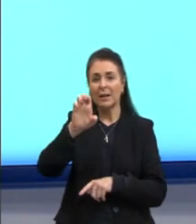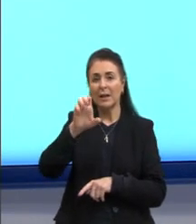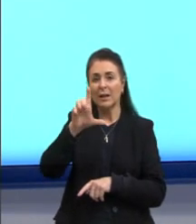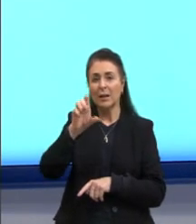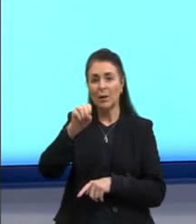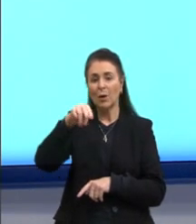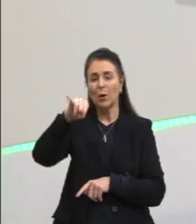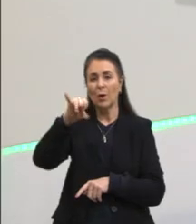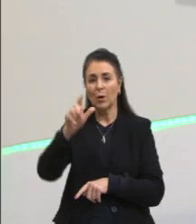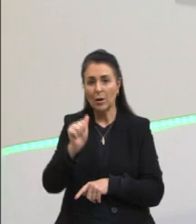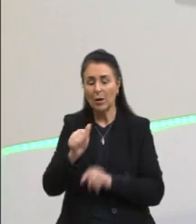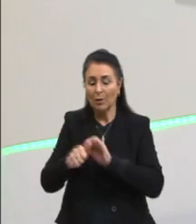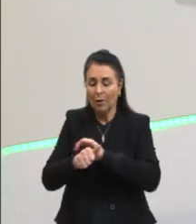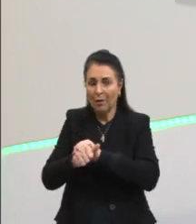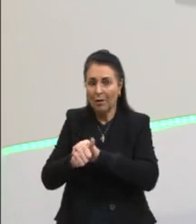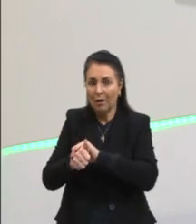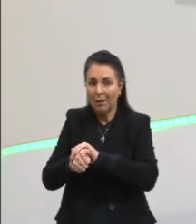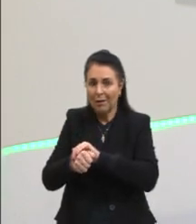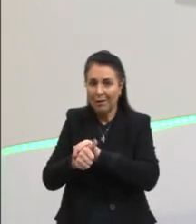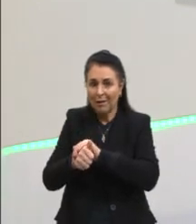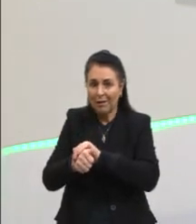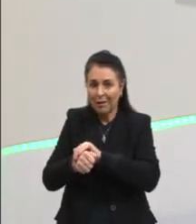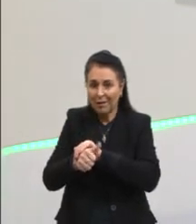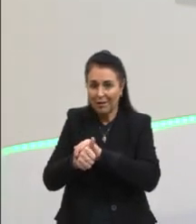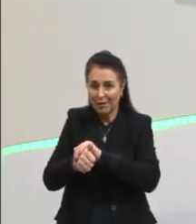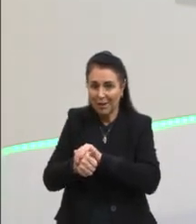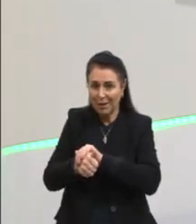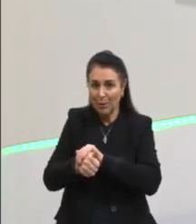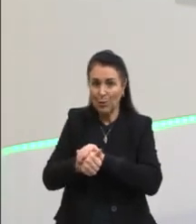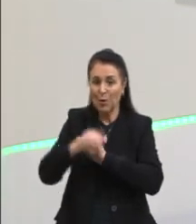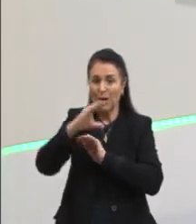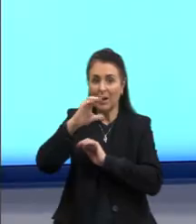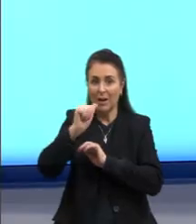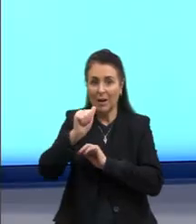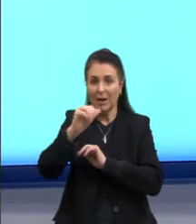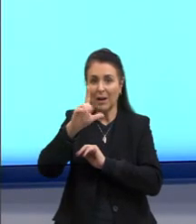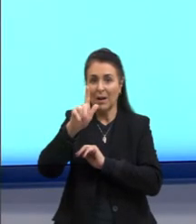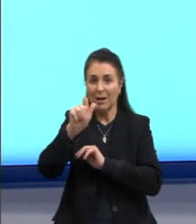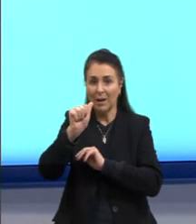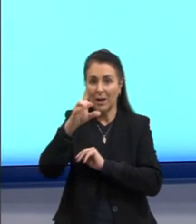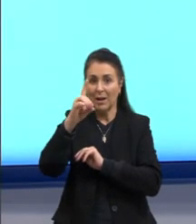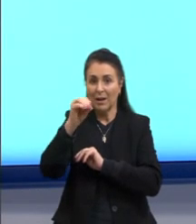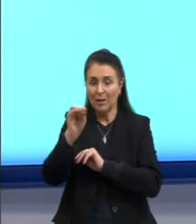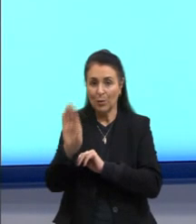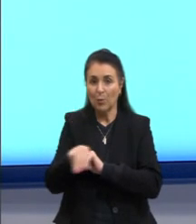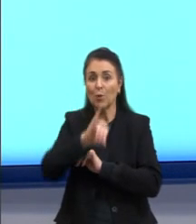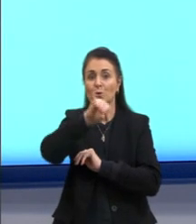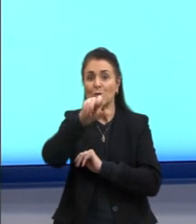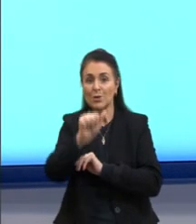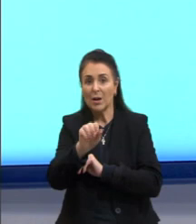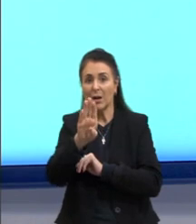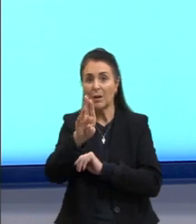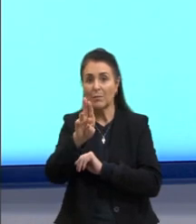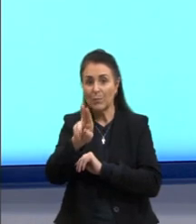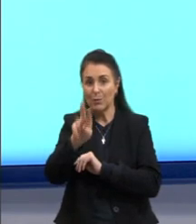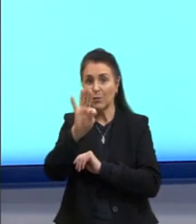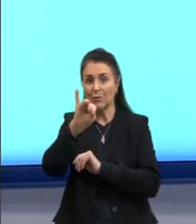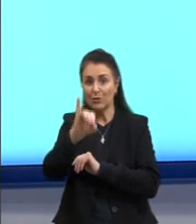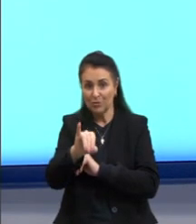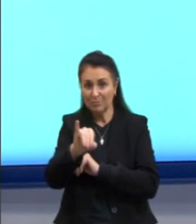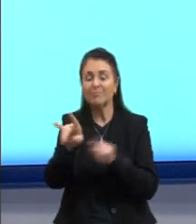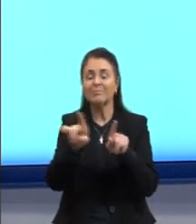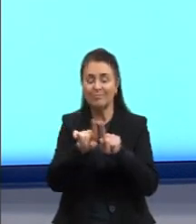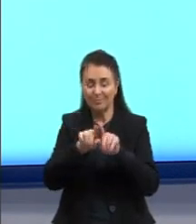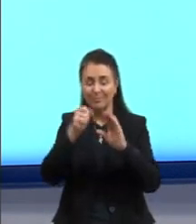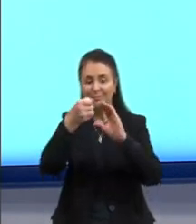cagados, tartarugas e jabutis. Eles vão ter, então, uma carapaça e um plastrã. Então, dêem uma olhada